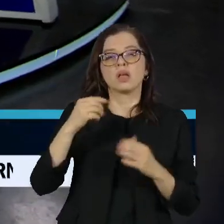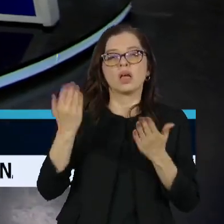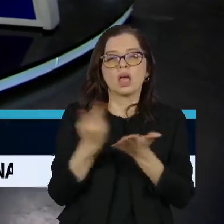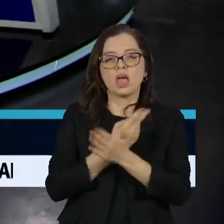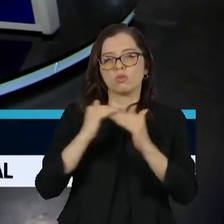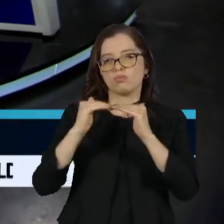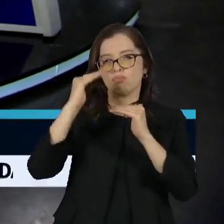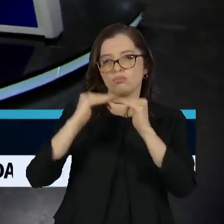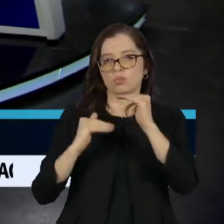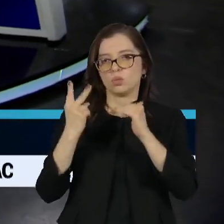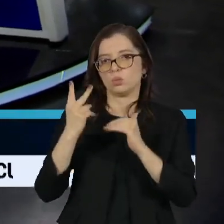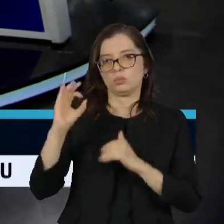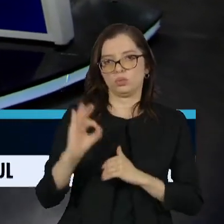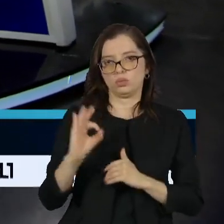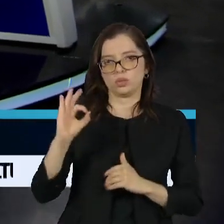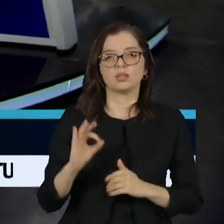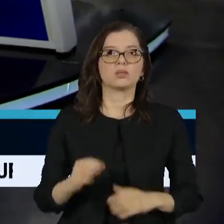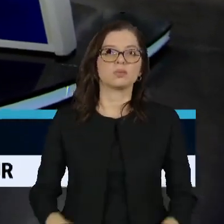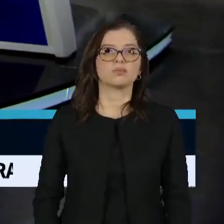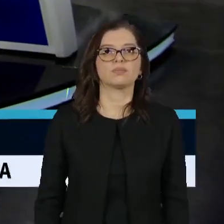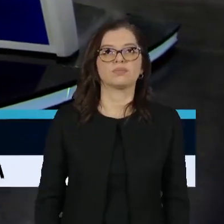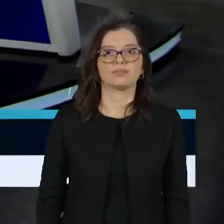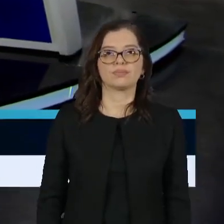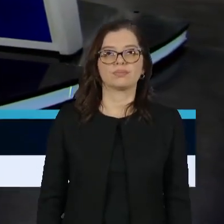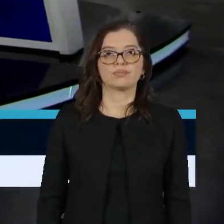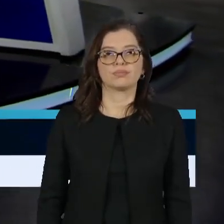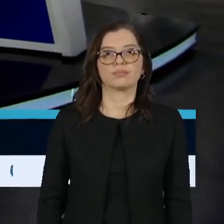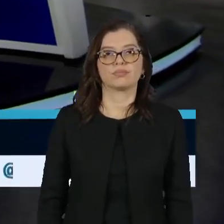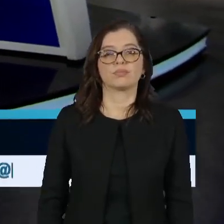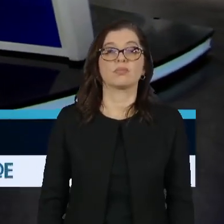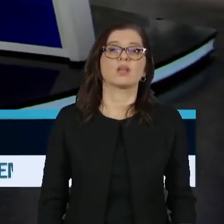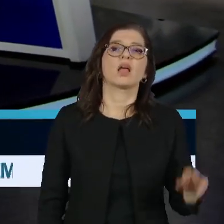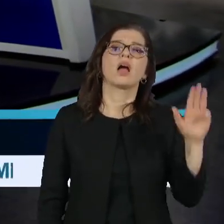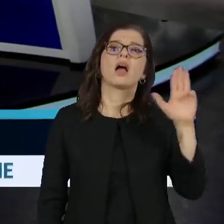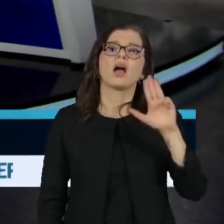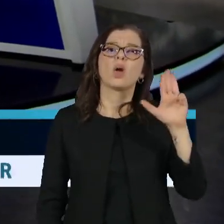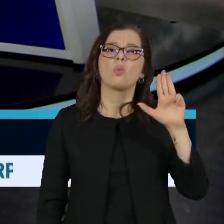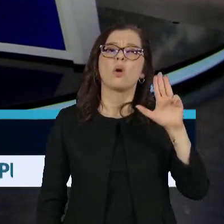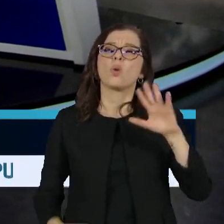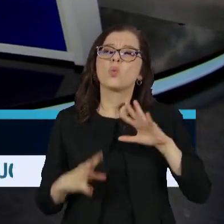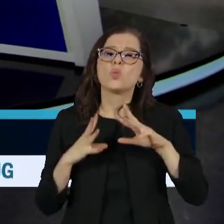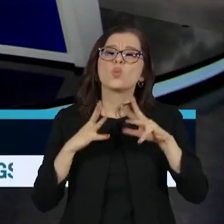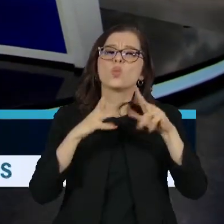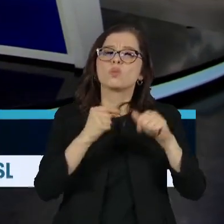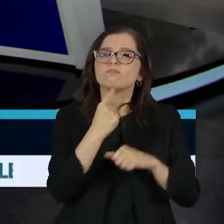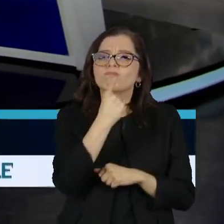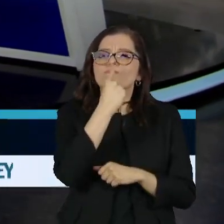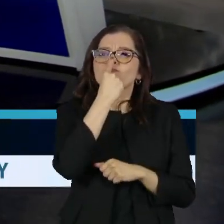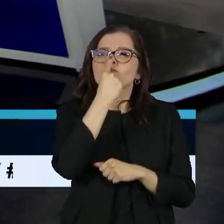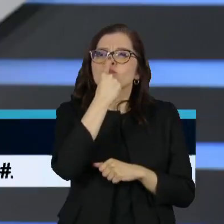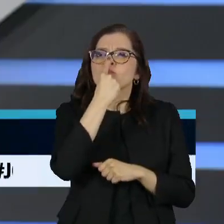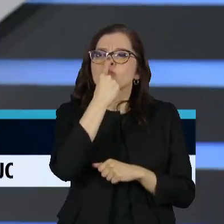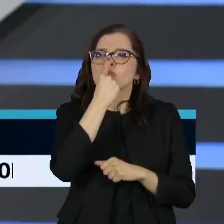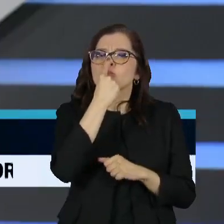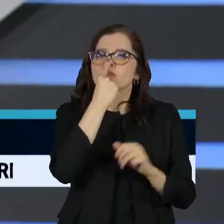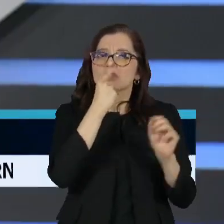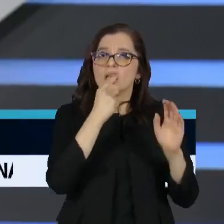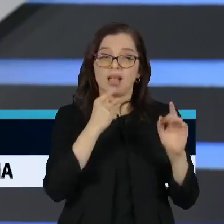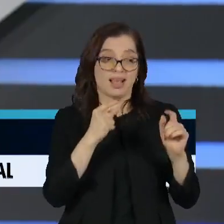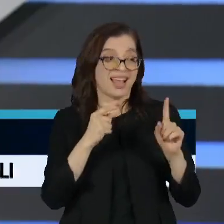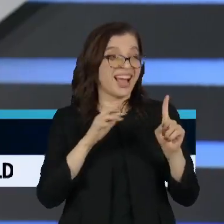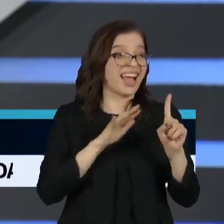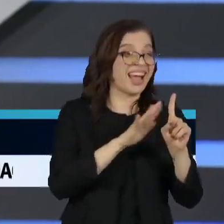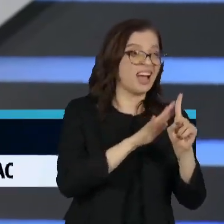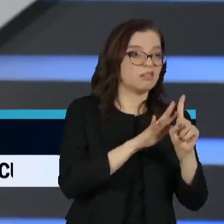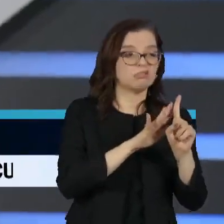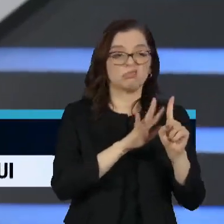Podemos dizer que a lua de mel com o governo Lula acabou, qual foi o maior desencanto? Será que foram as pautas econômicas travadas no Congresso, o